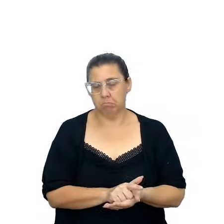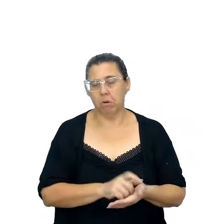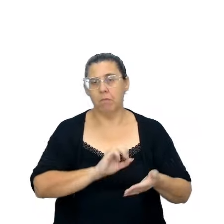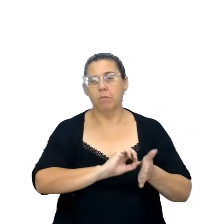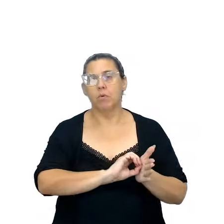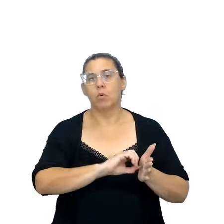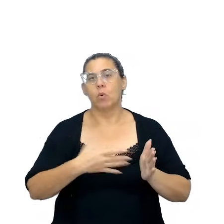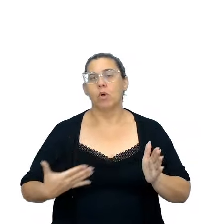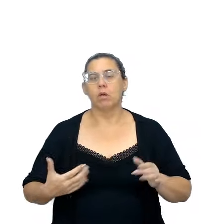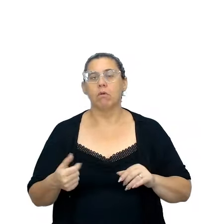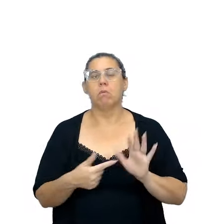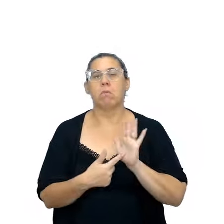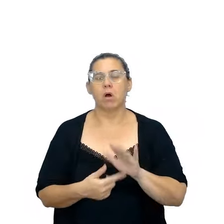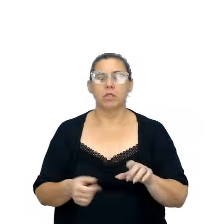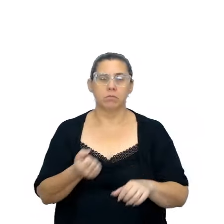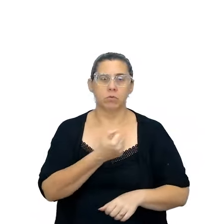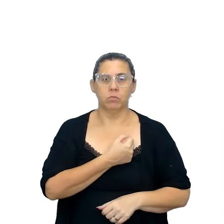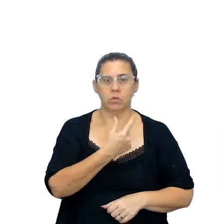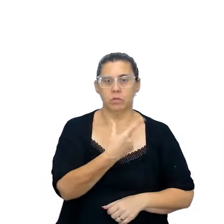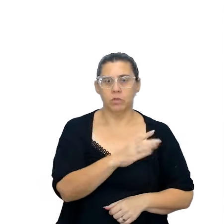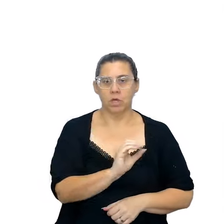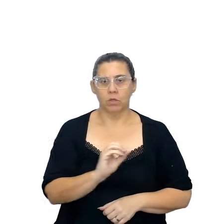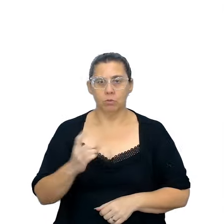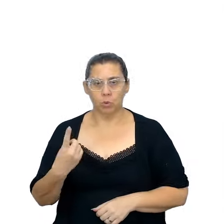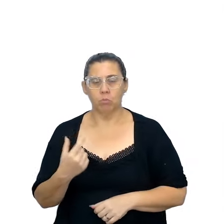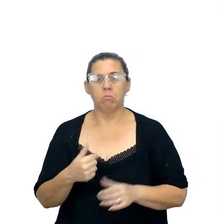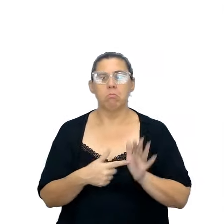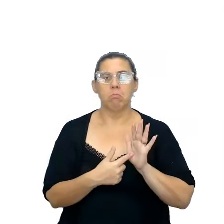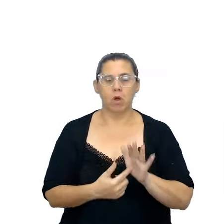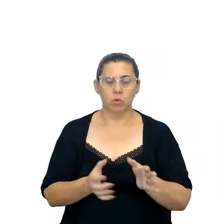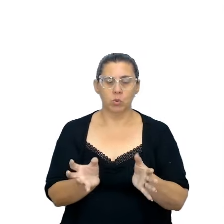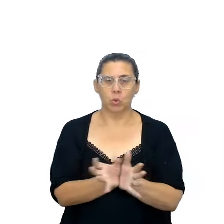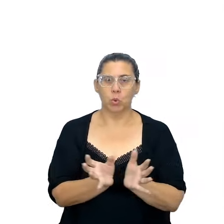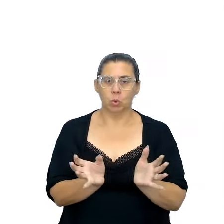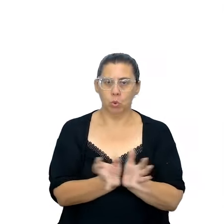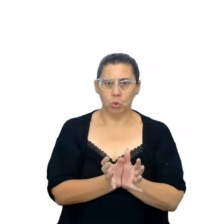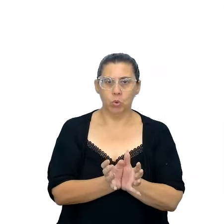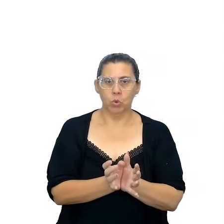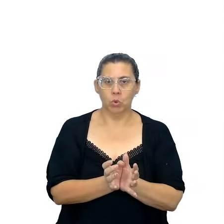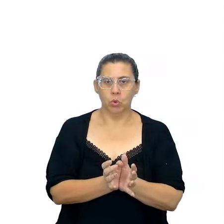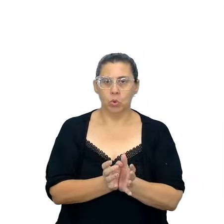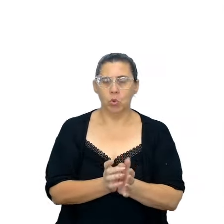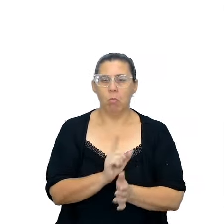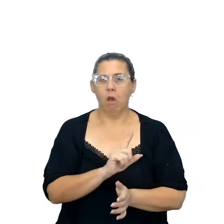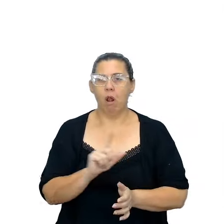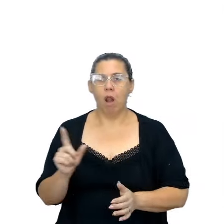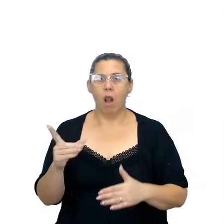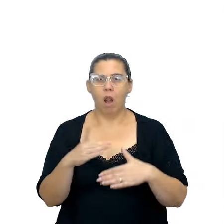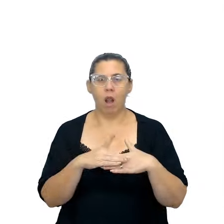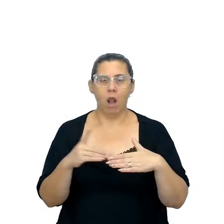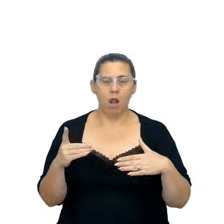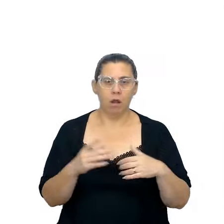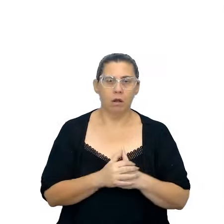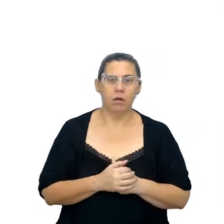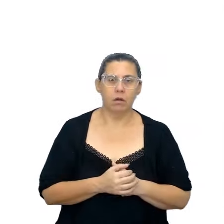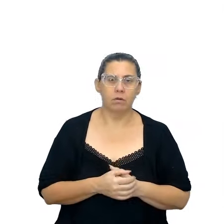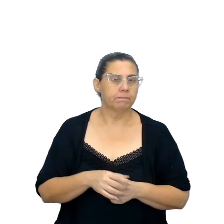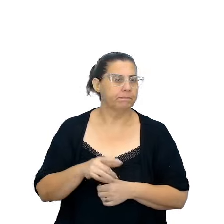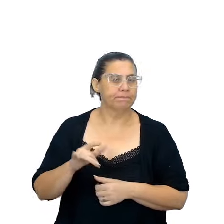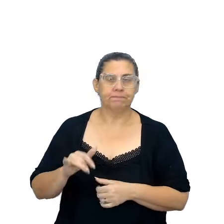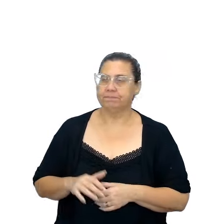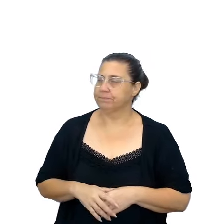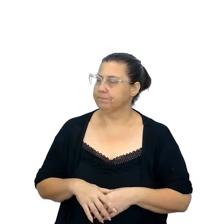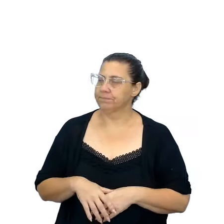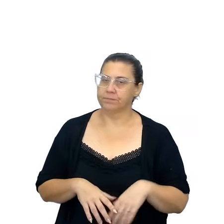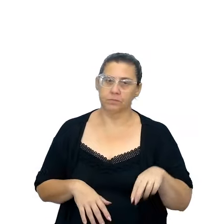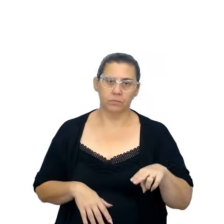também, na sua página 101, ele fala sobre um grupo de Nova York que, para criar essa metodologia do